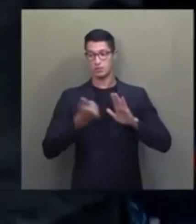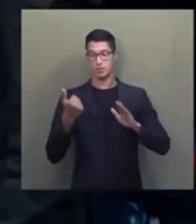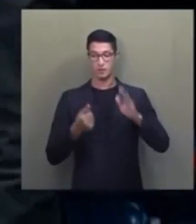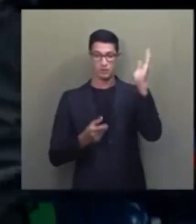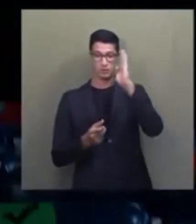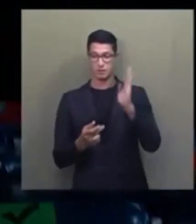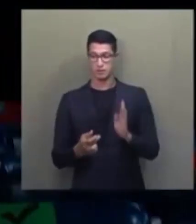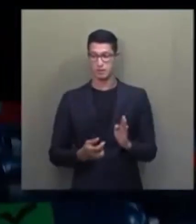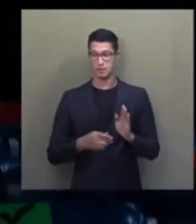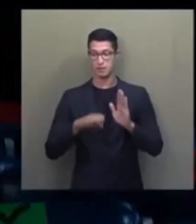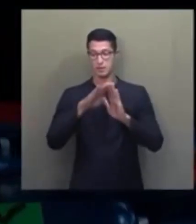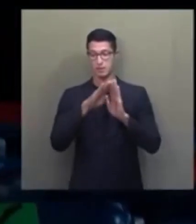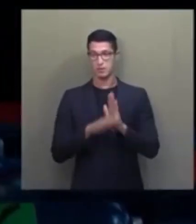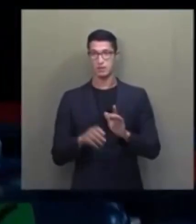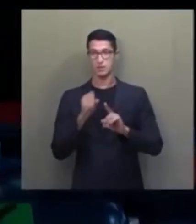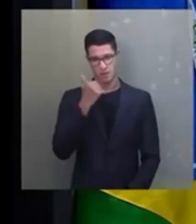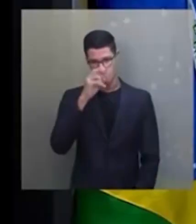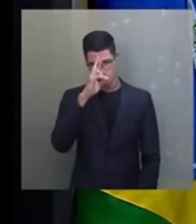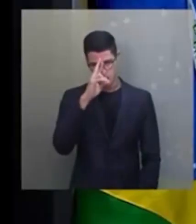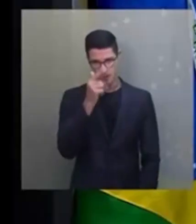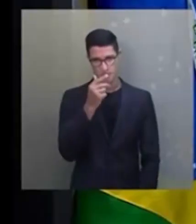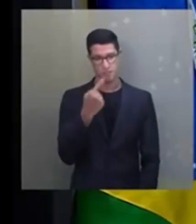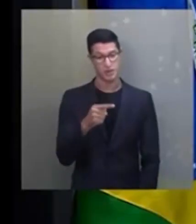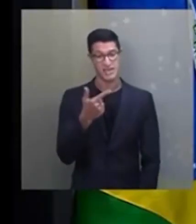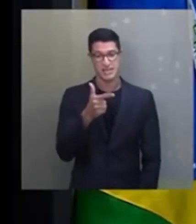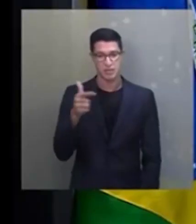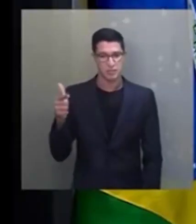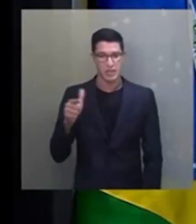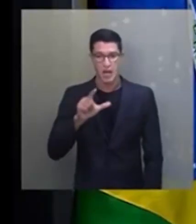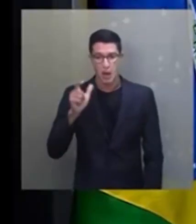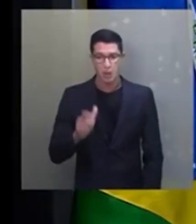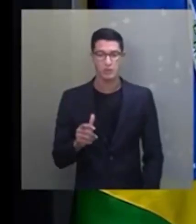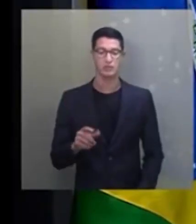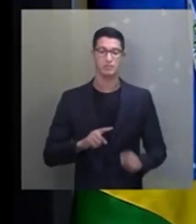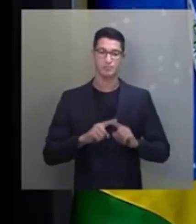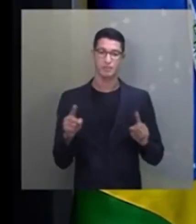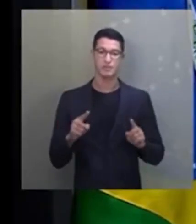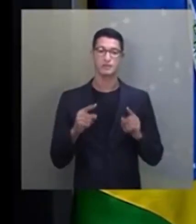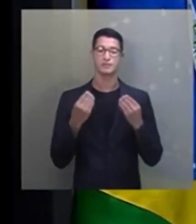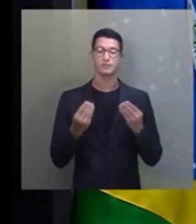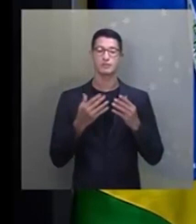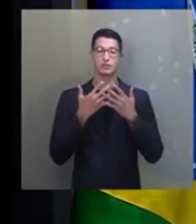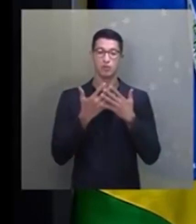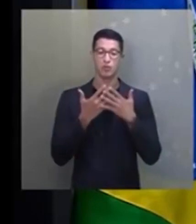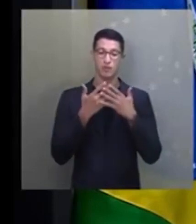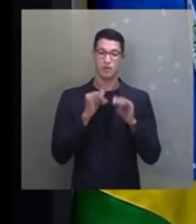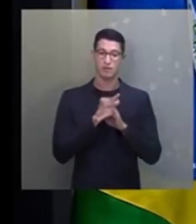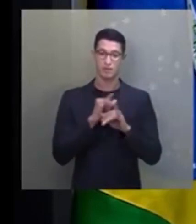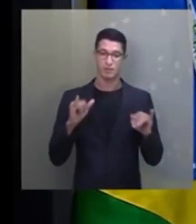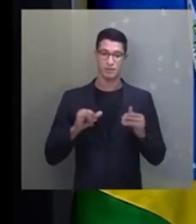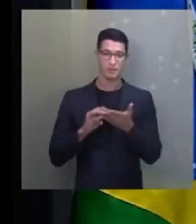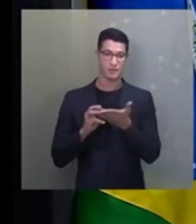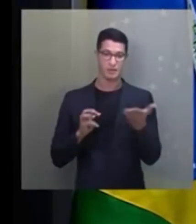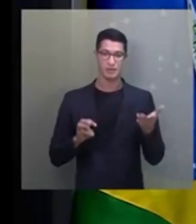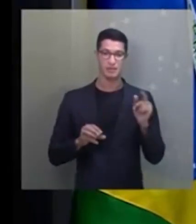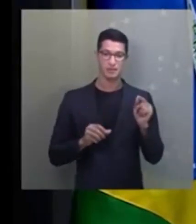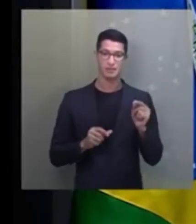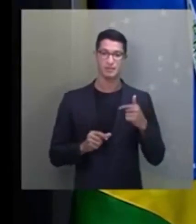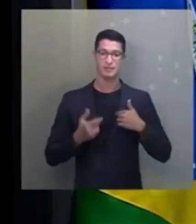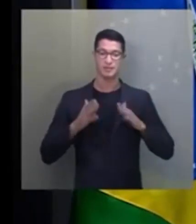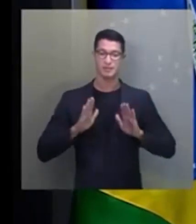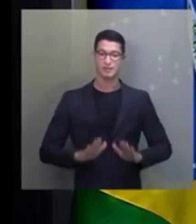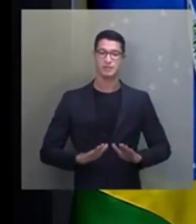brasileiros do programa social anterior. Mesma posição teve a senadora Zenaide Maia, que votou sim para a PEC com ressalvas.